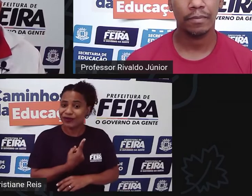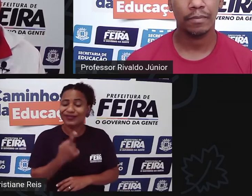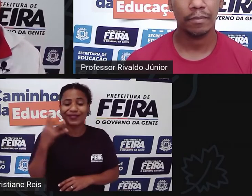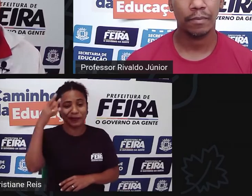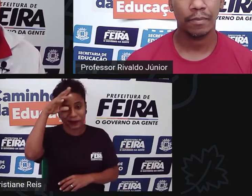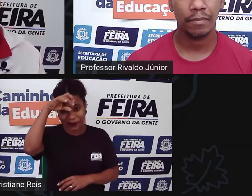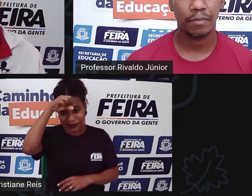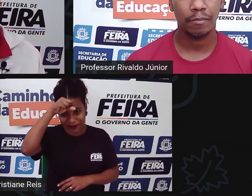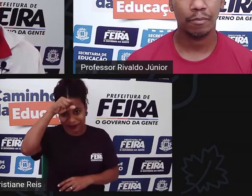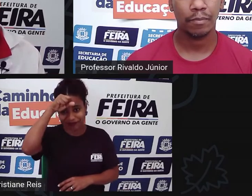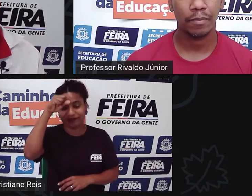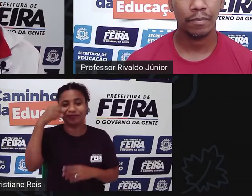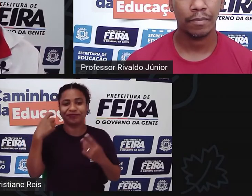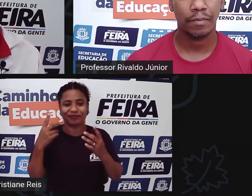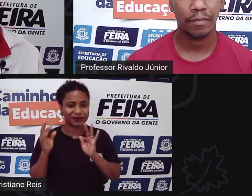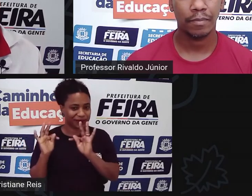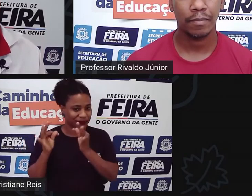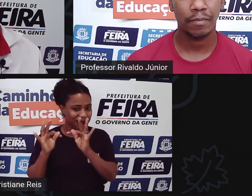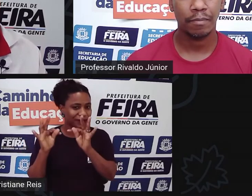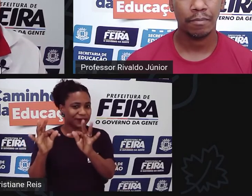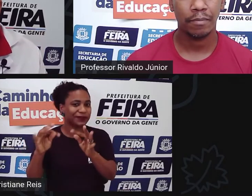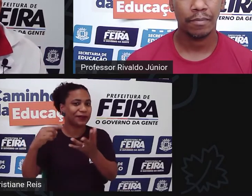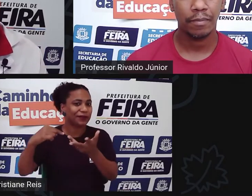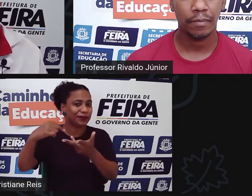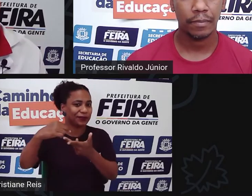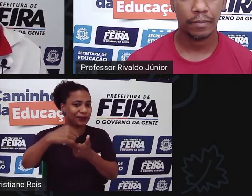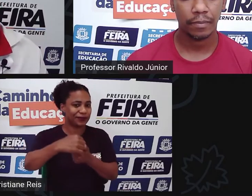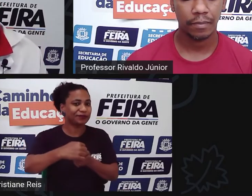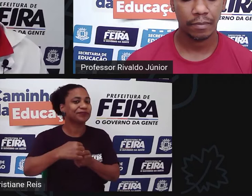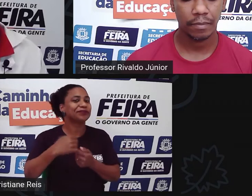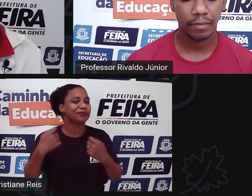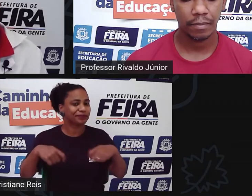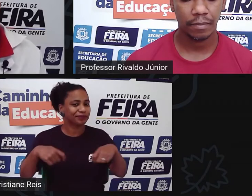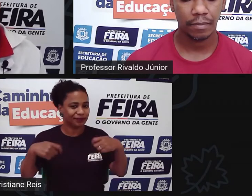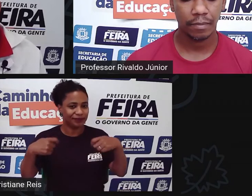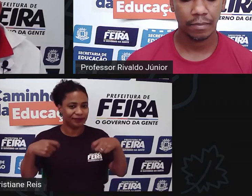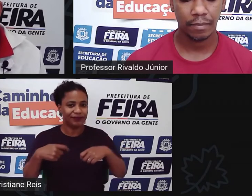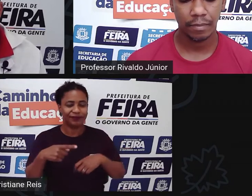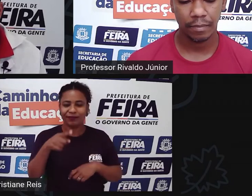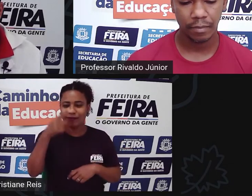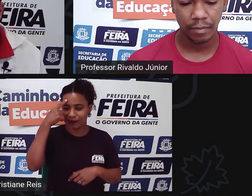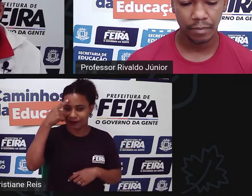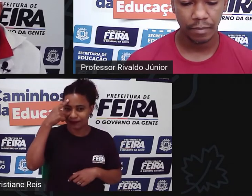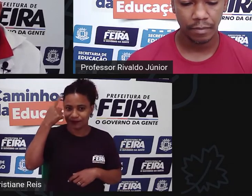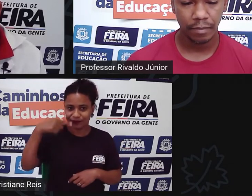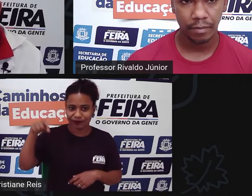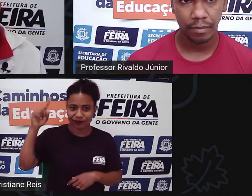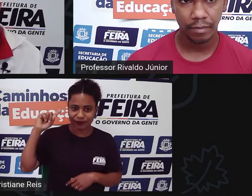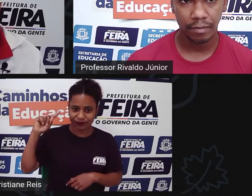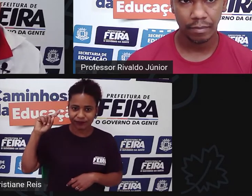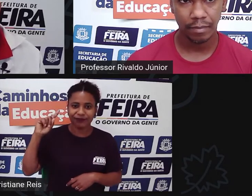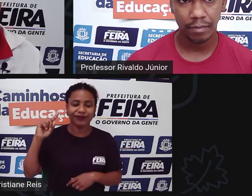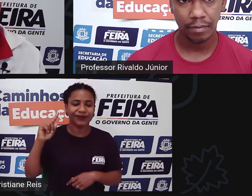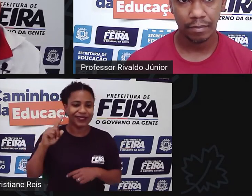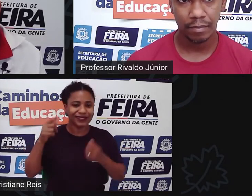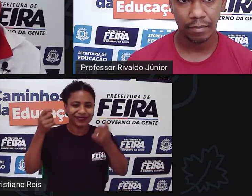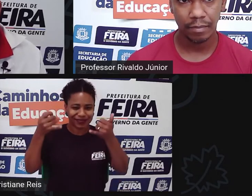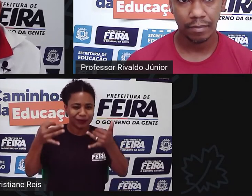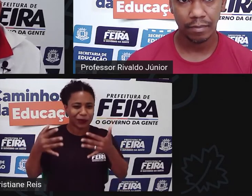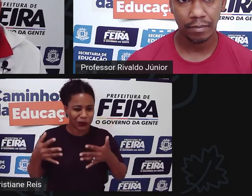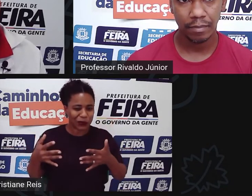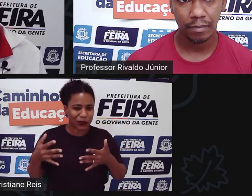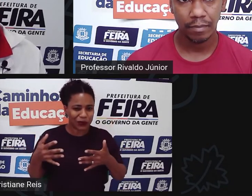essa tecnologia e aí voltando para aquele tópico que você trouxe mais alguns minutinhos atrás